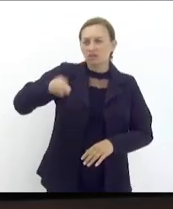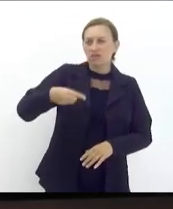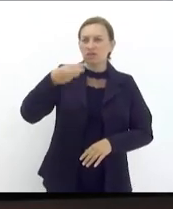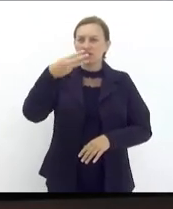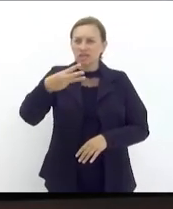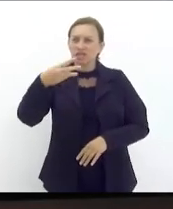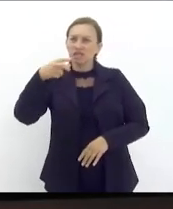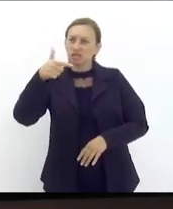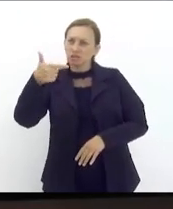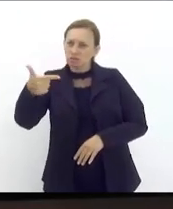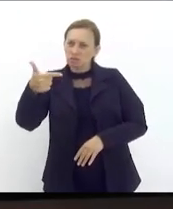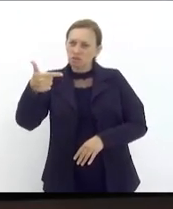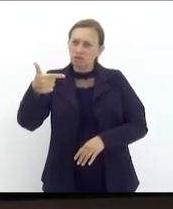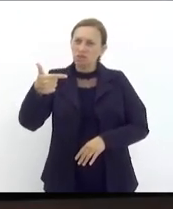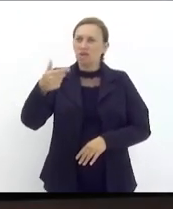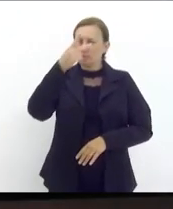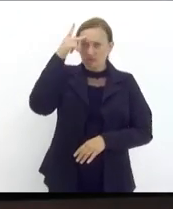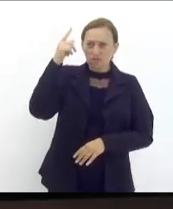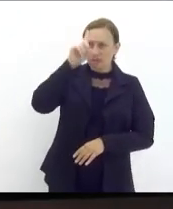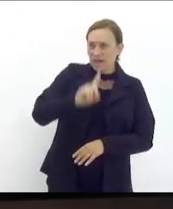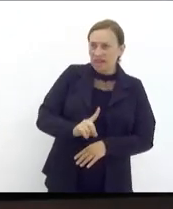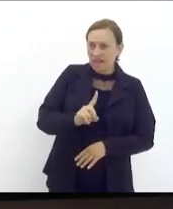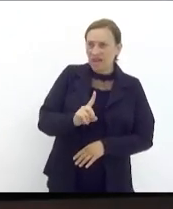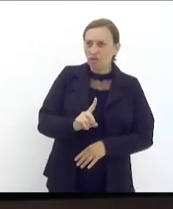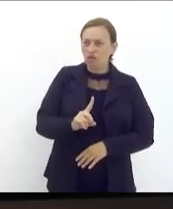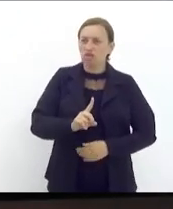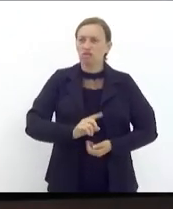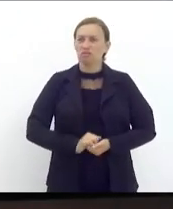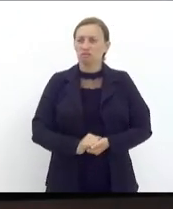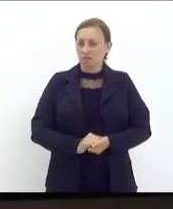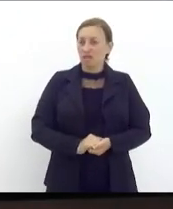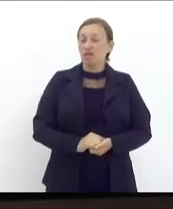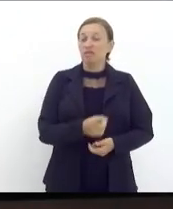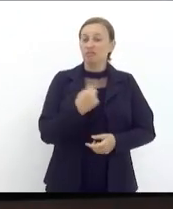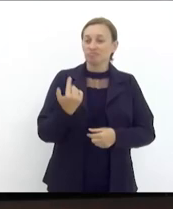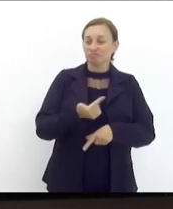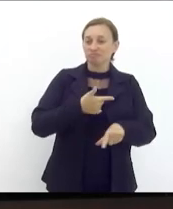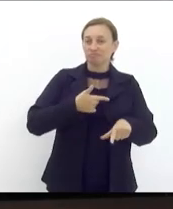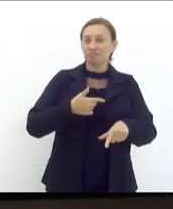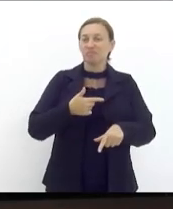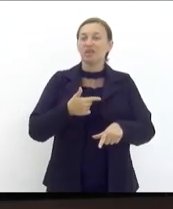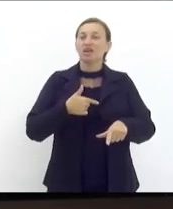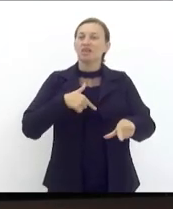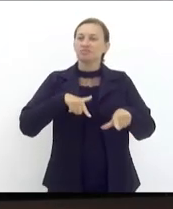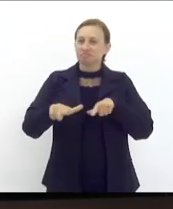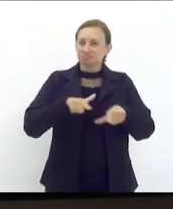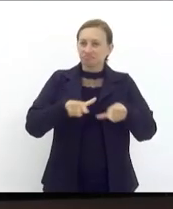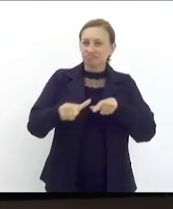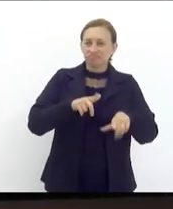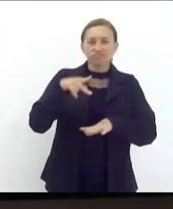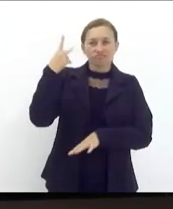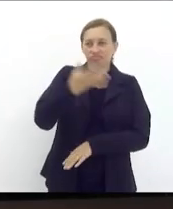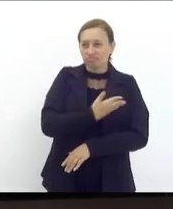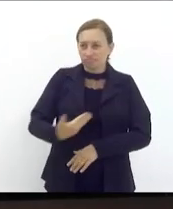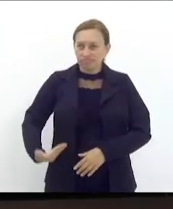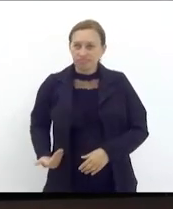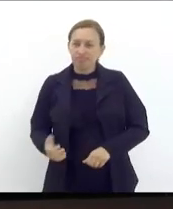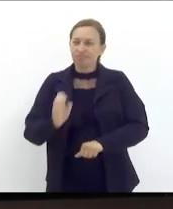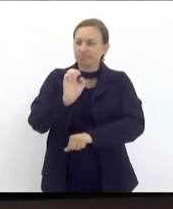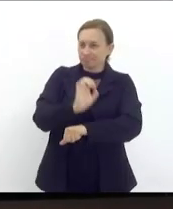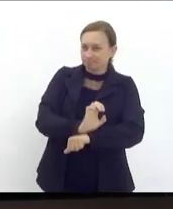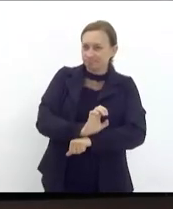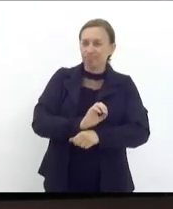amarelas e 0,36% de indígenas. Então a gente trabalha para que políticas públicas em nosso estado se